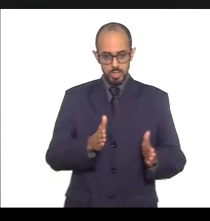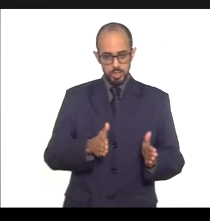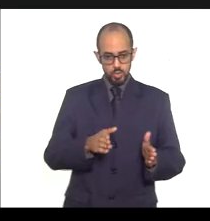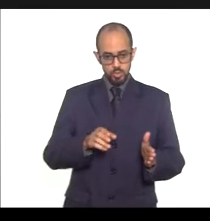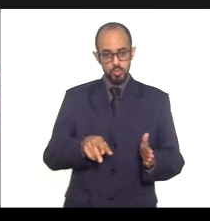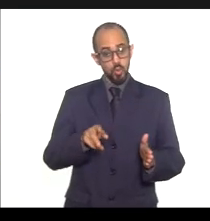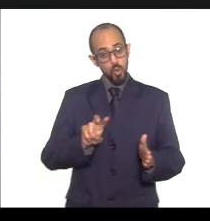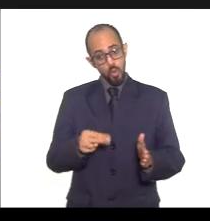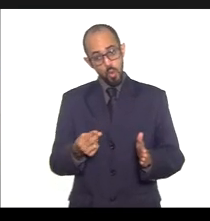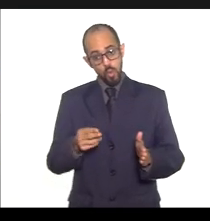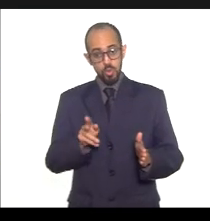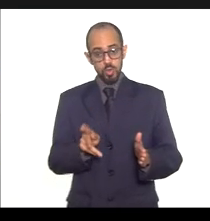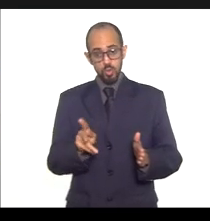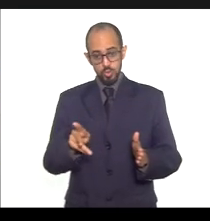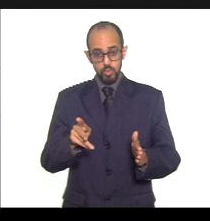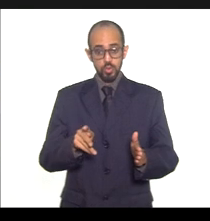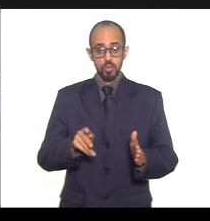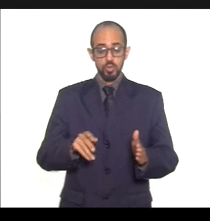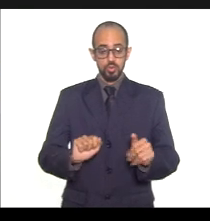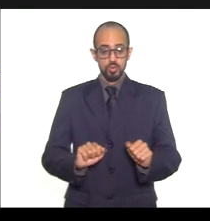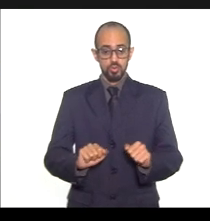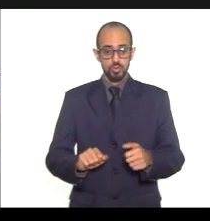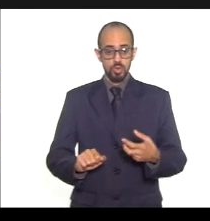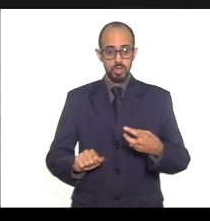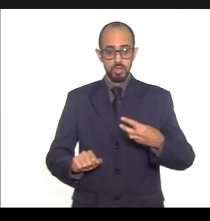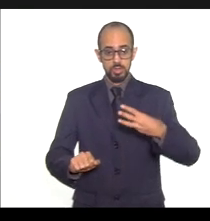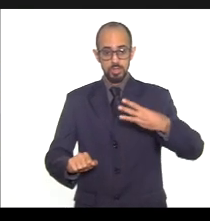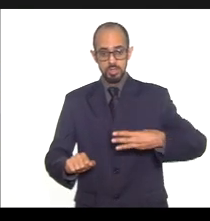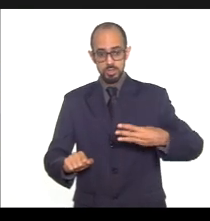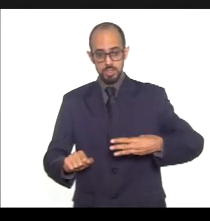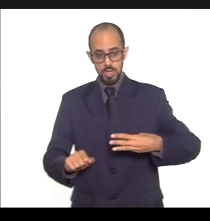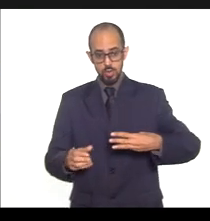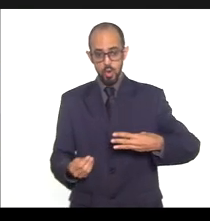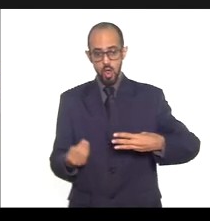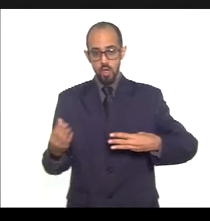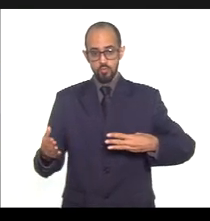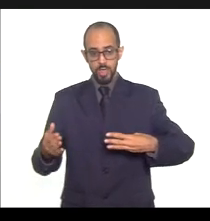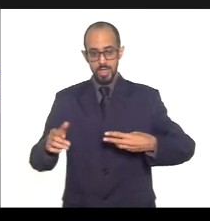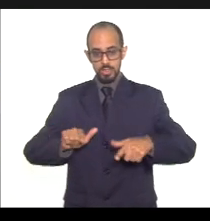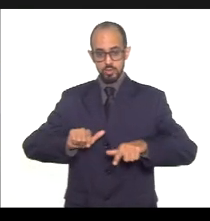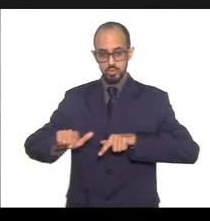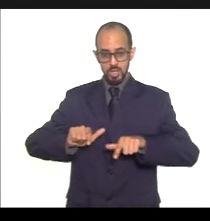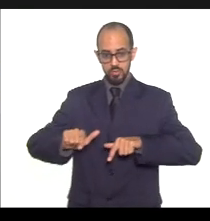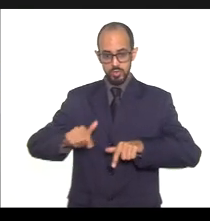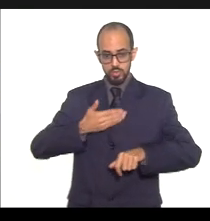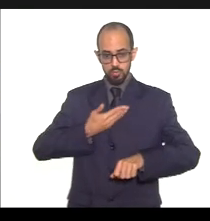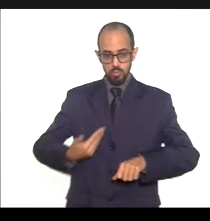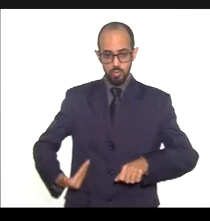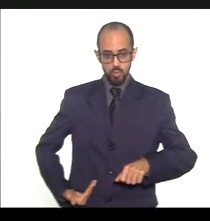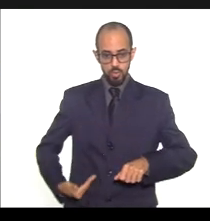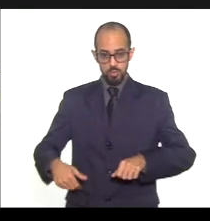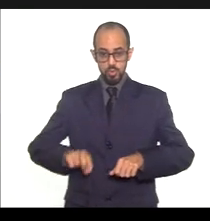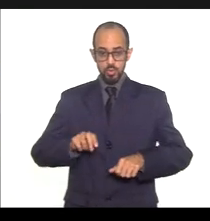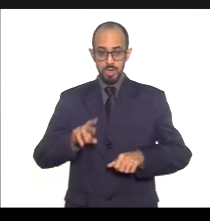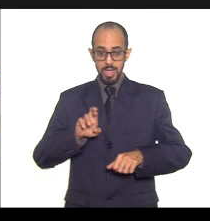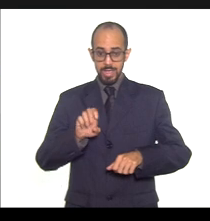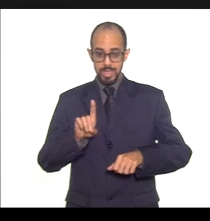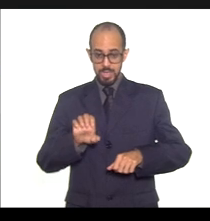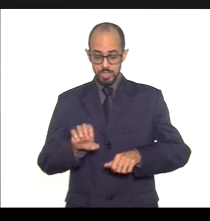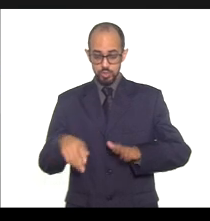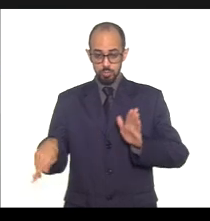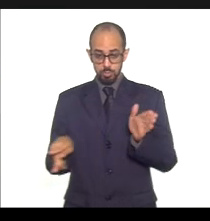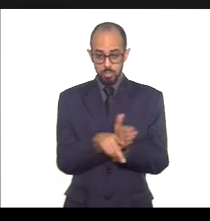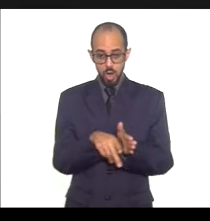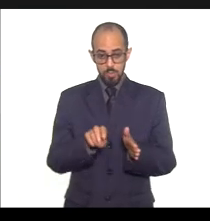recomendações e determinações, oferta e produção de serviços públicos na rede assistencial própria, contratada e